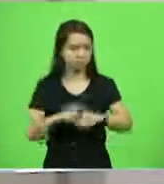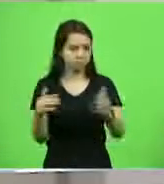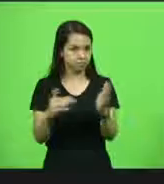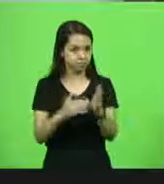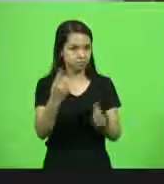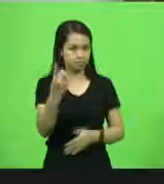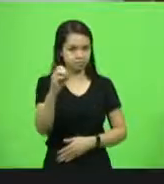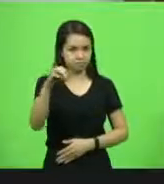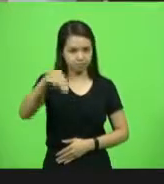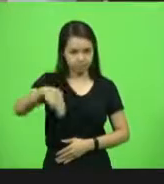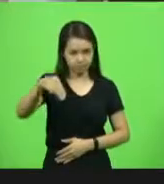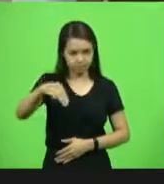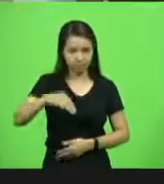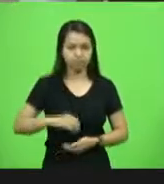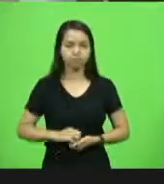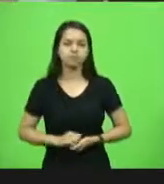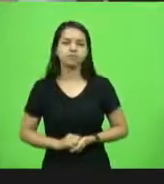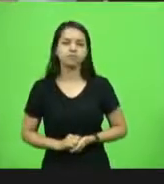minutos.